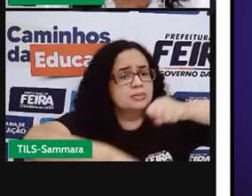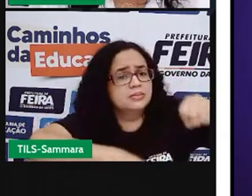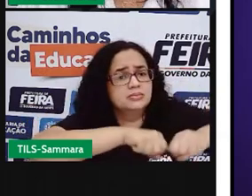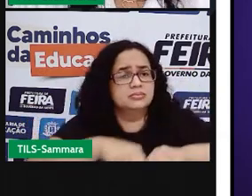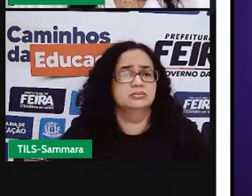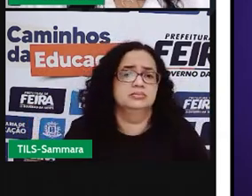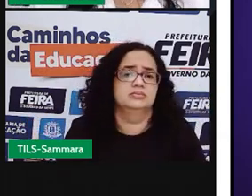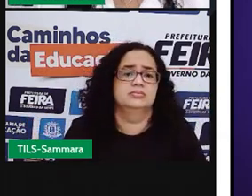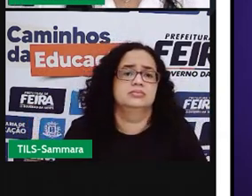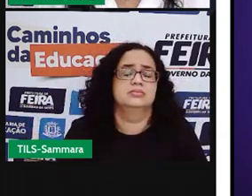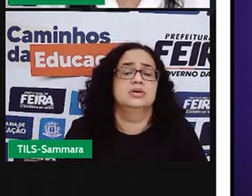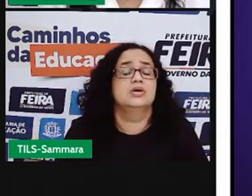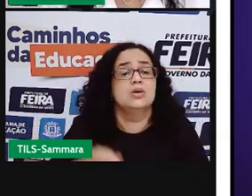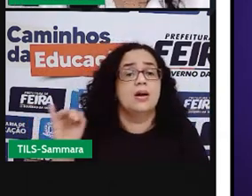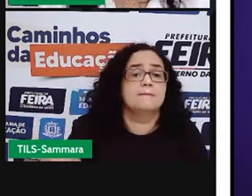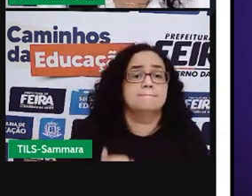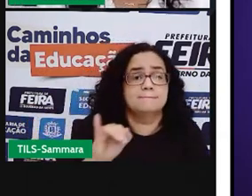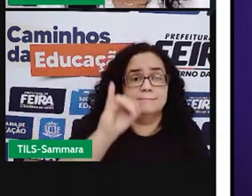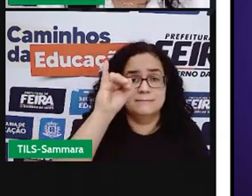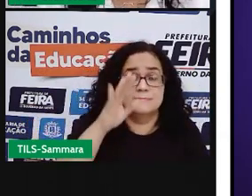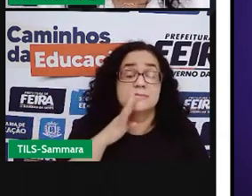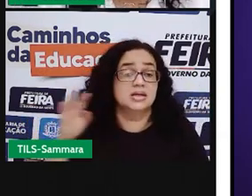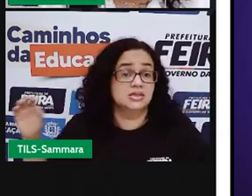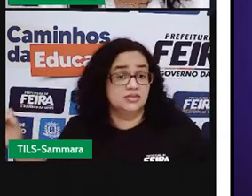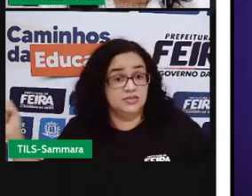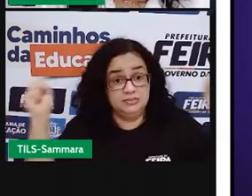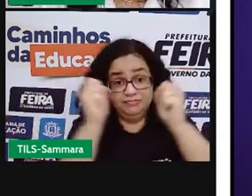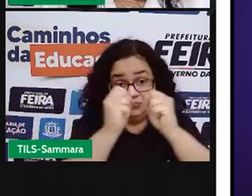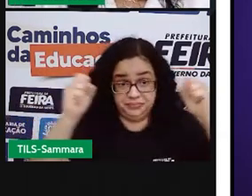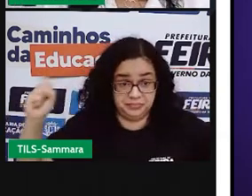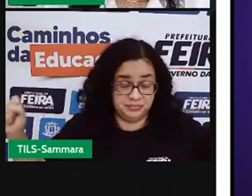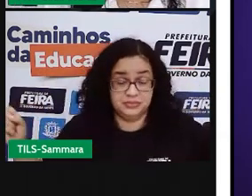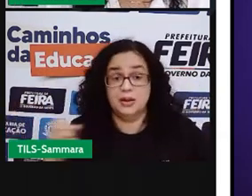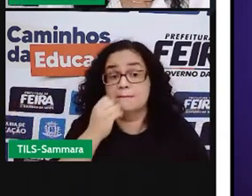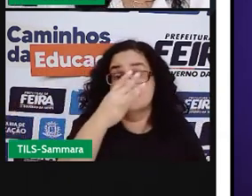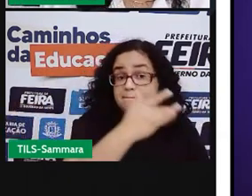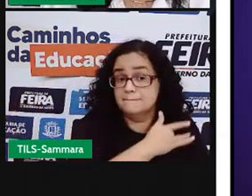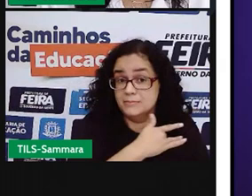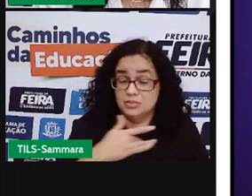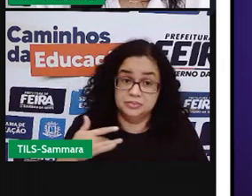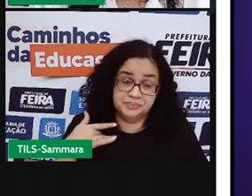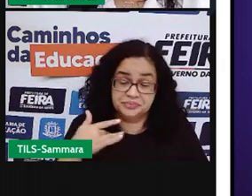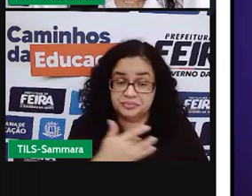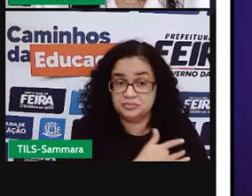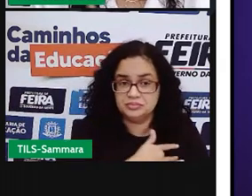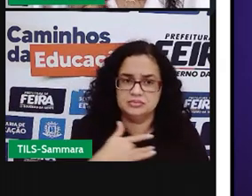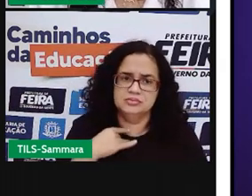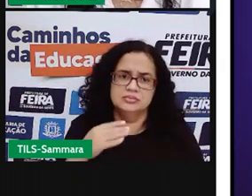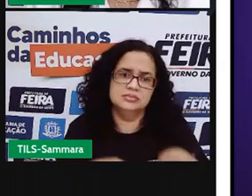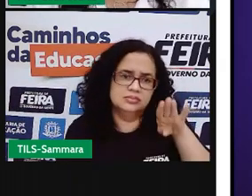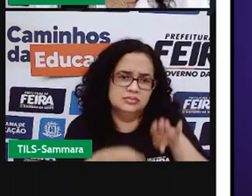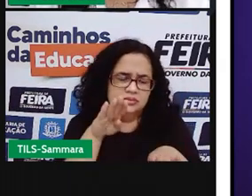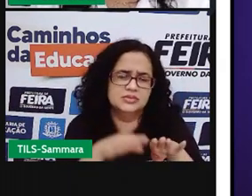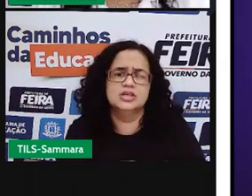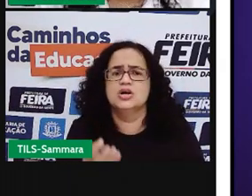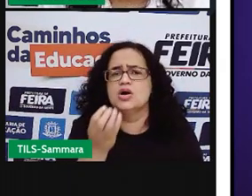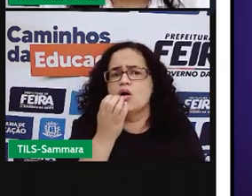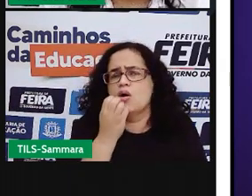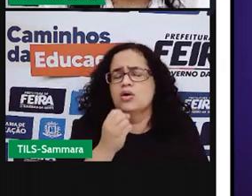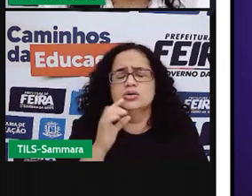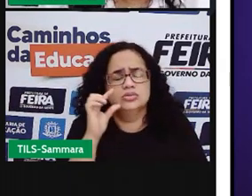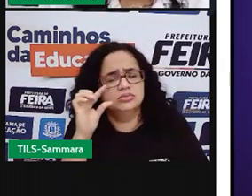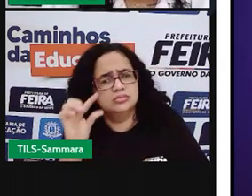skate. O importante de ter uma vida saudável é a gente moderar, a gente ir dosando as coisas ao